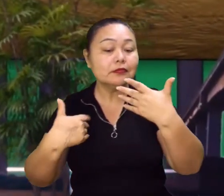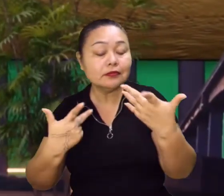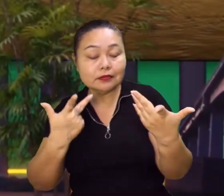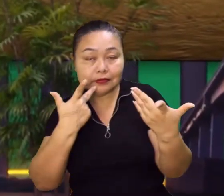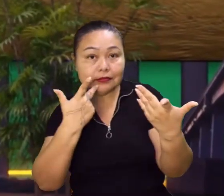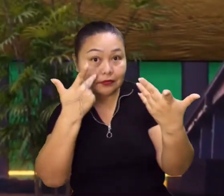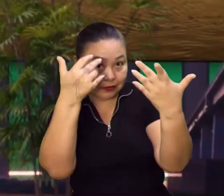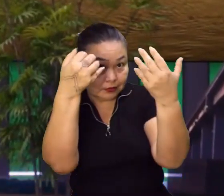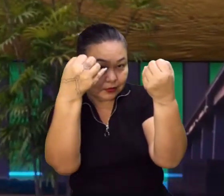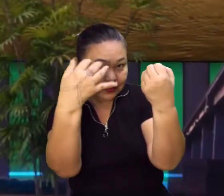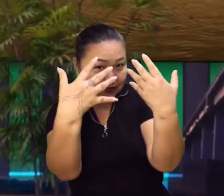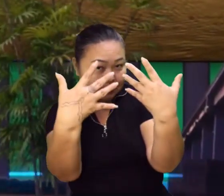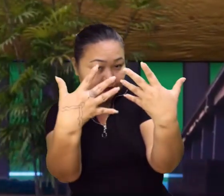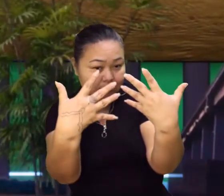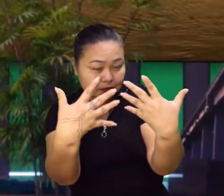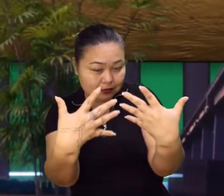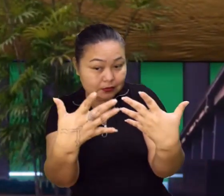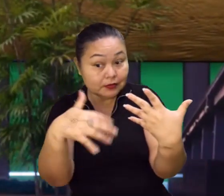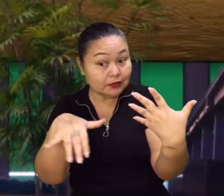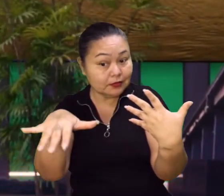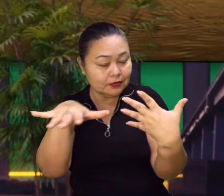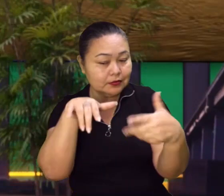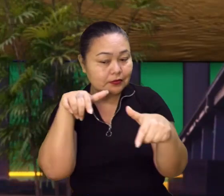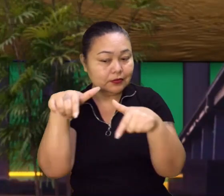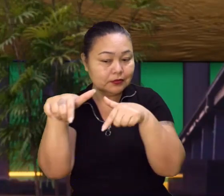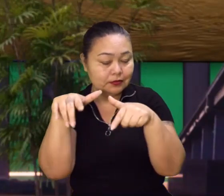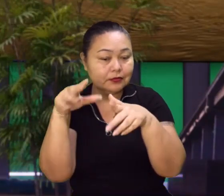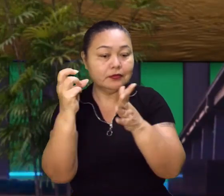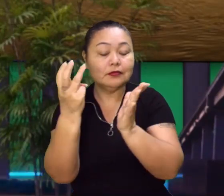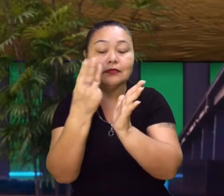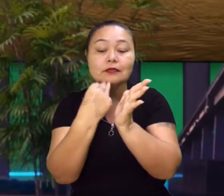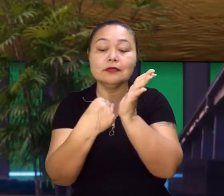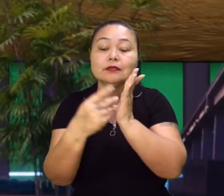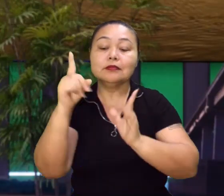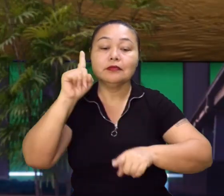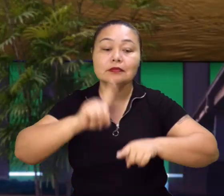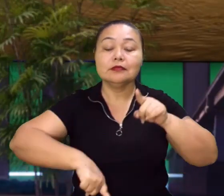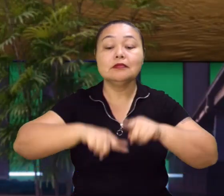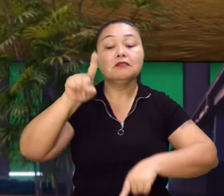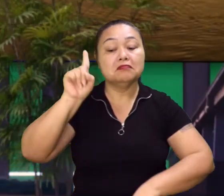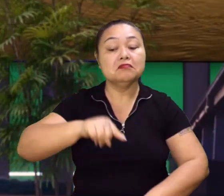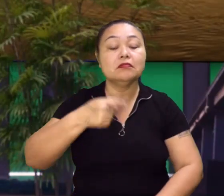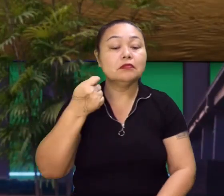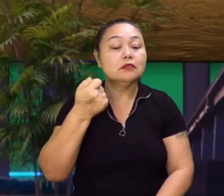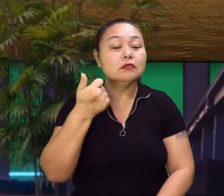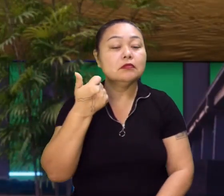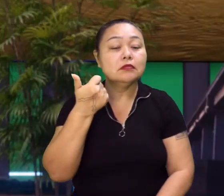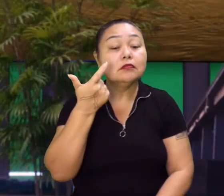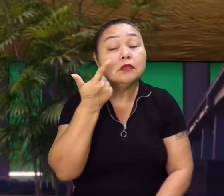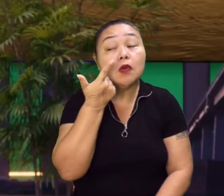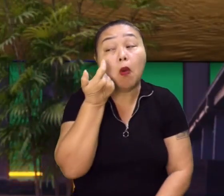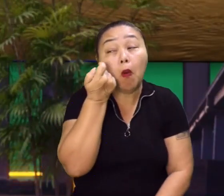de esclarecimento no mercado de trabalho, cartógrafos são poucos, né? Exatamente. É um